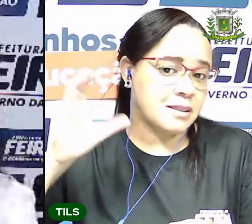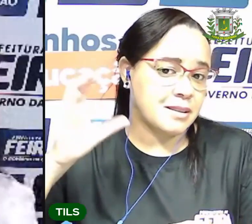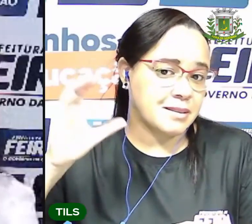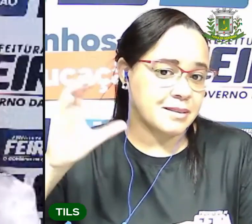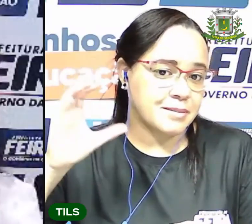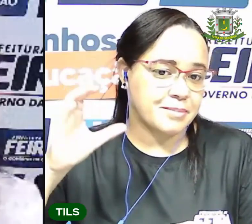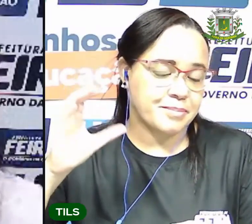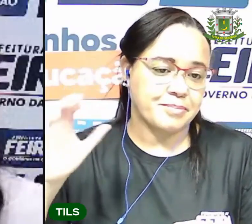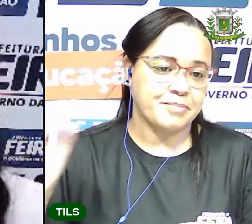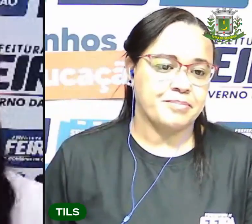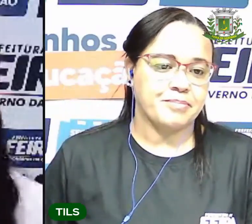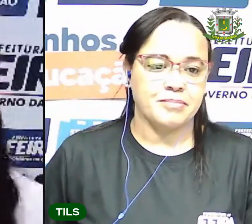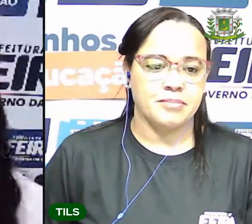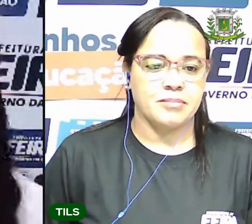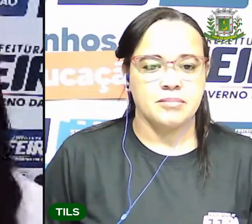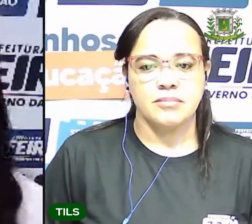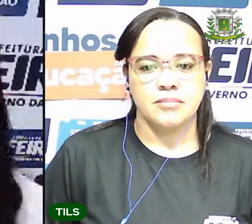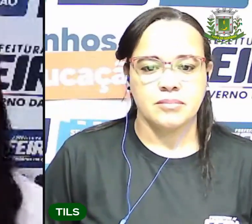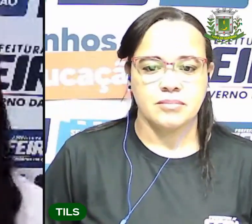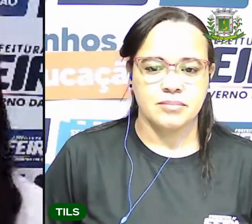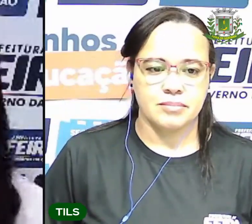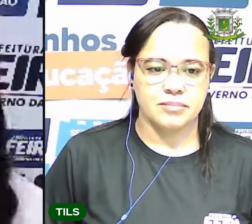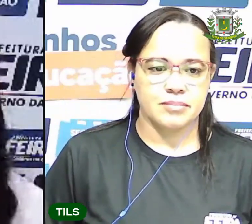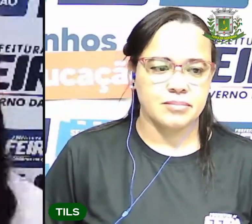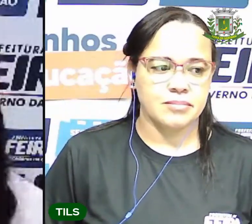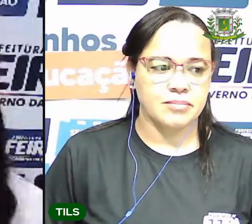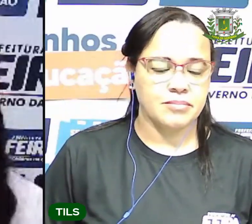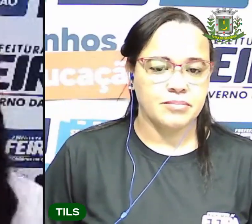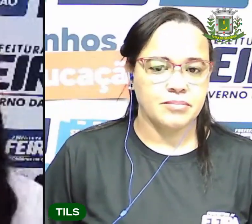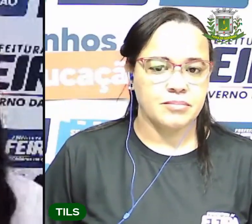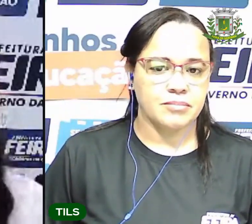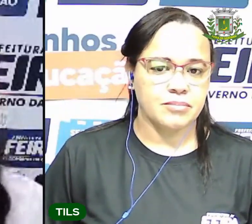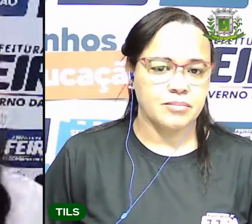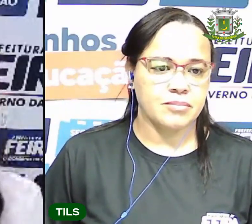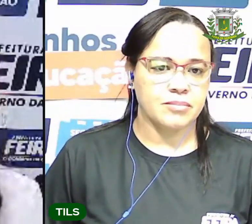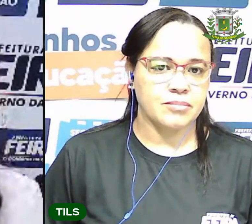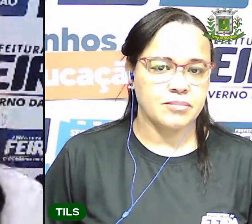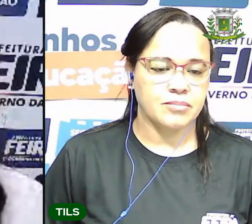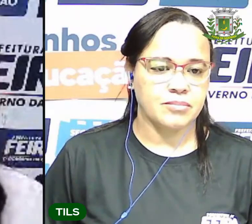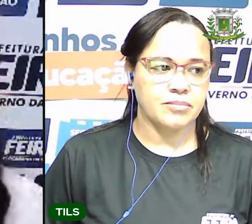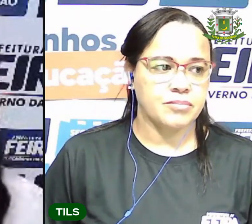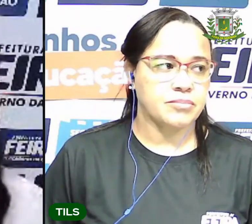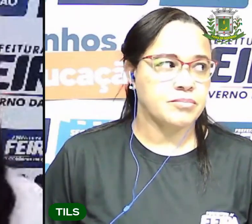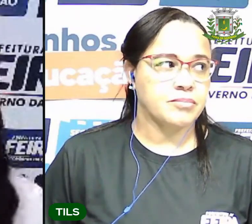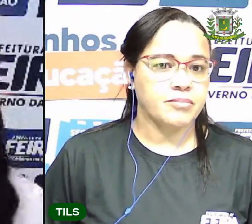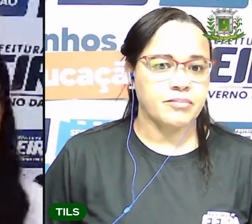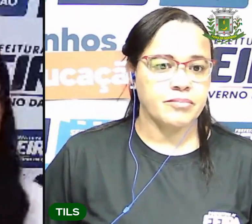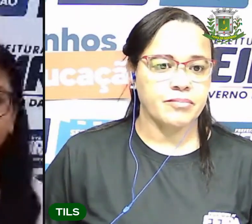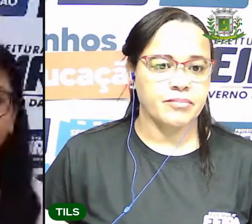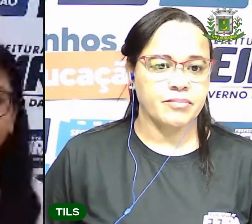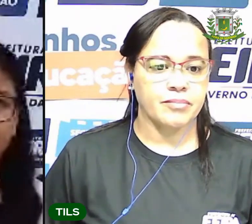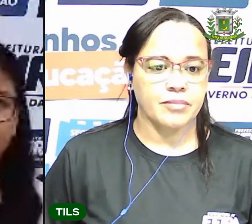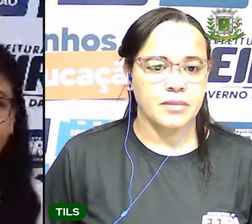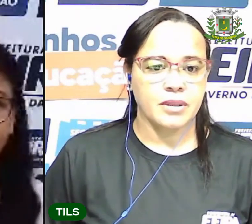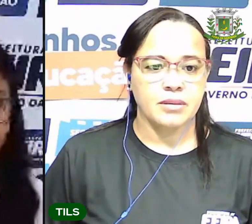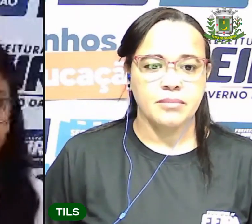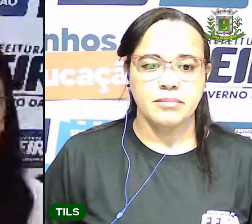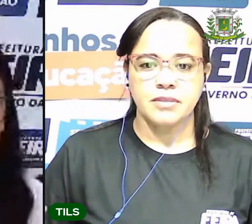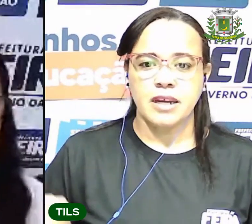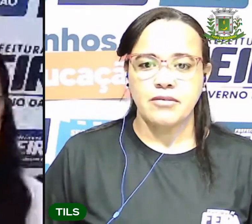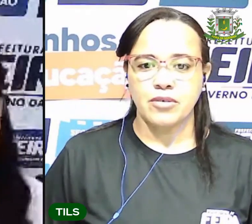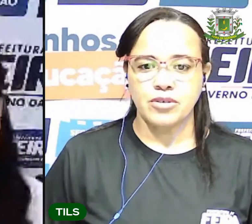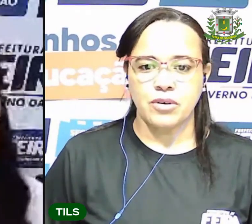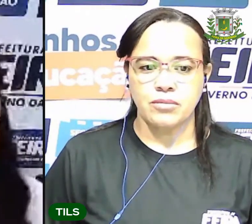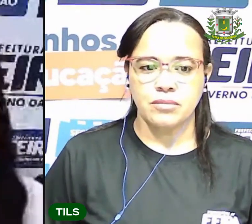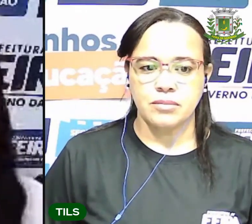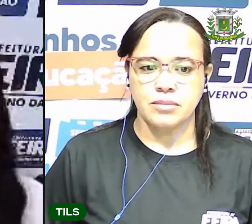Aquela atividade que fala do calendário. Coloca aí lá na mesa. E não esquece de deixar perto de você uma garrafinha